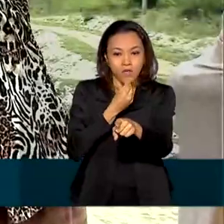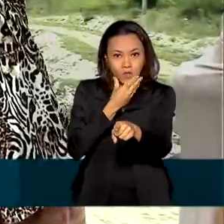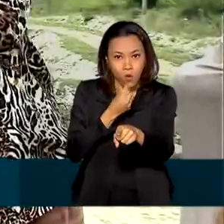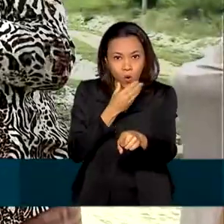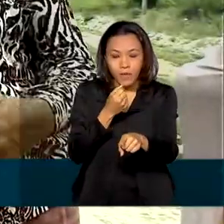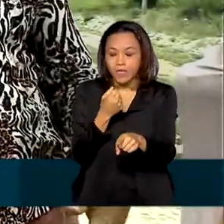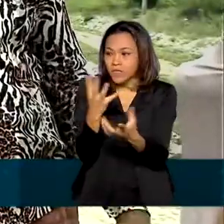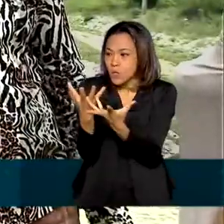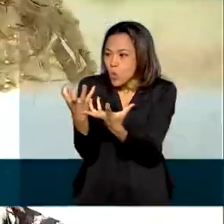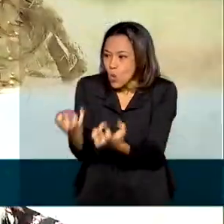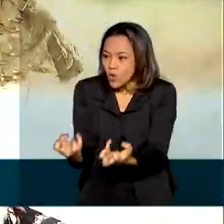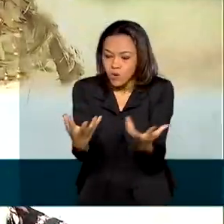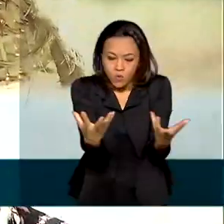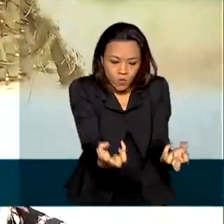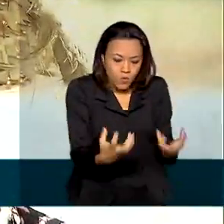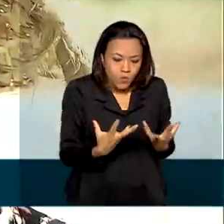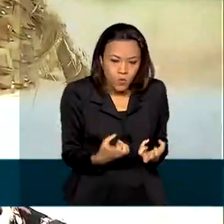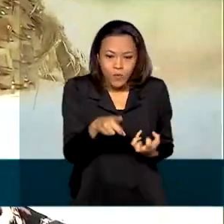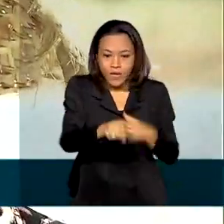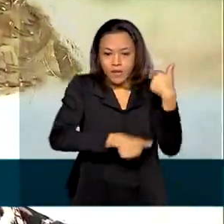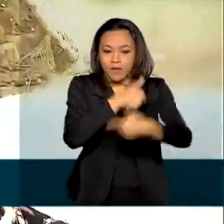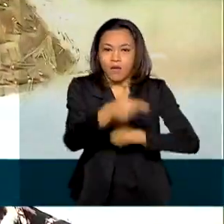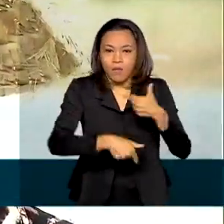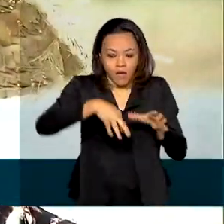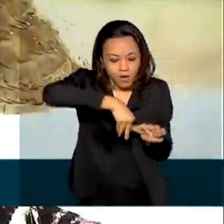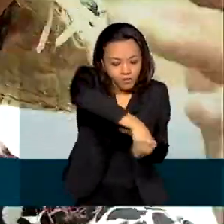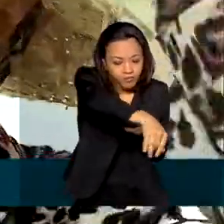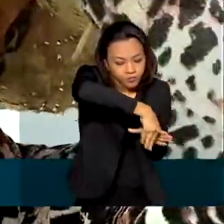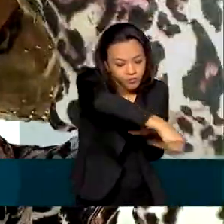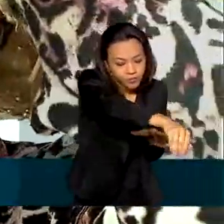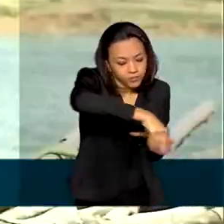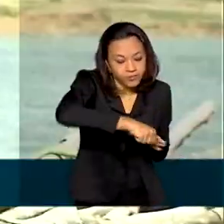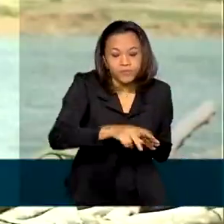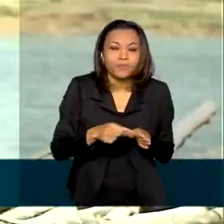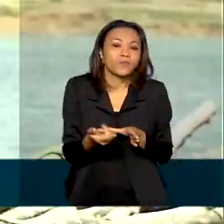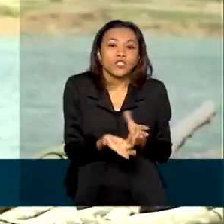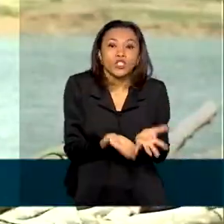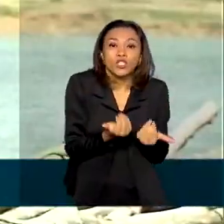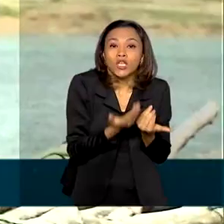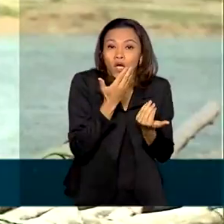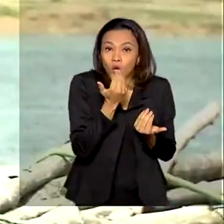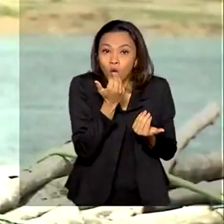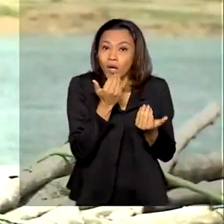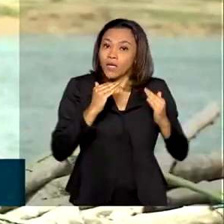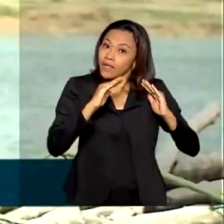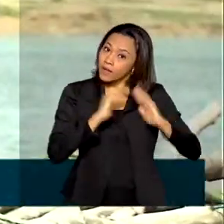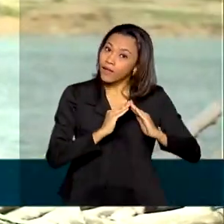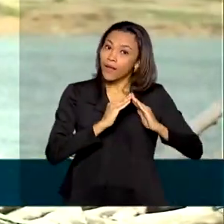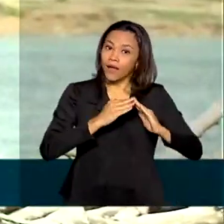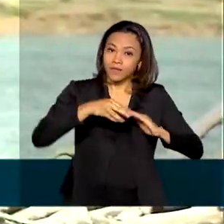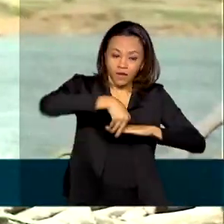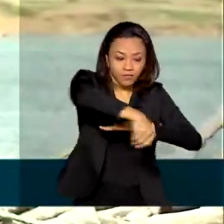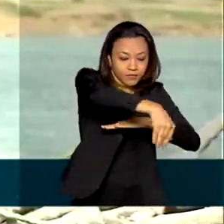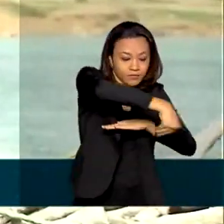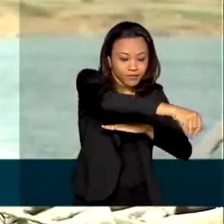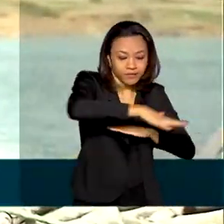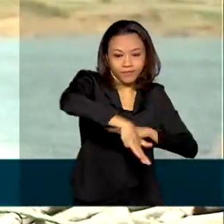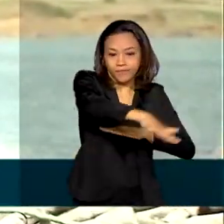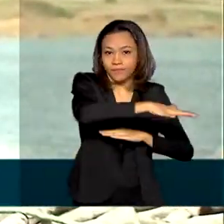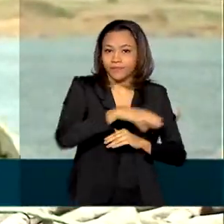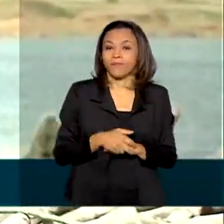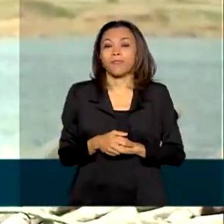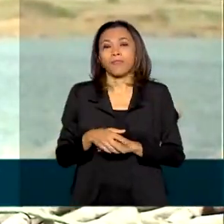a seca. Agricultor tira o sustento do que produz no quintal de casa. Para a utilização de fazer